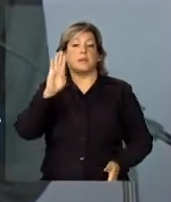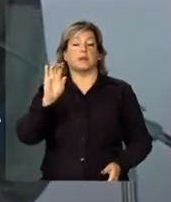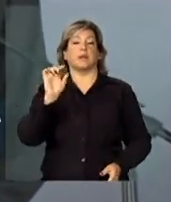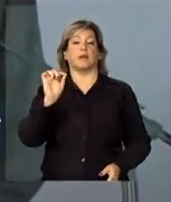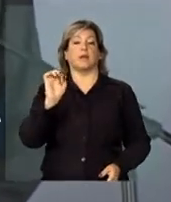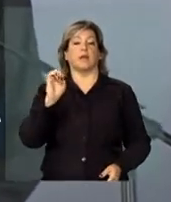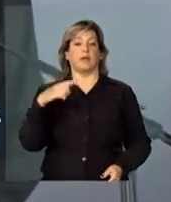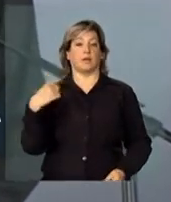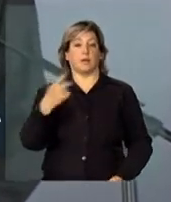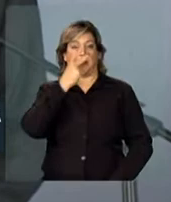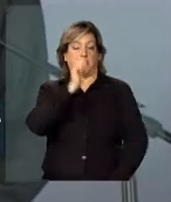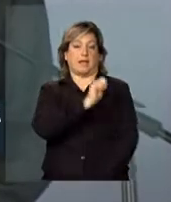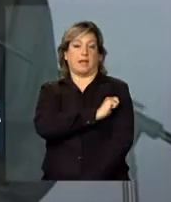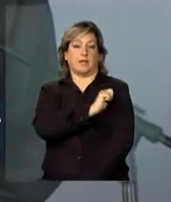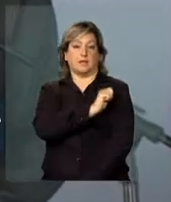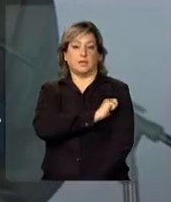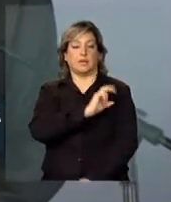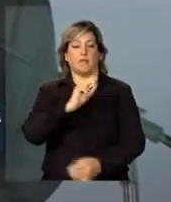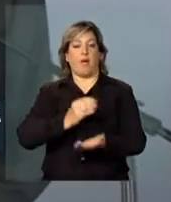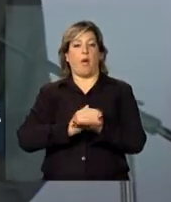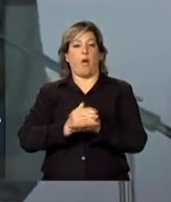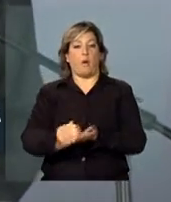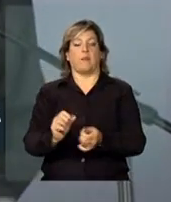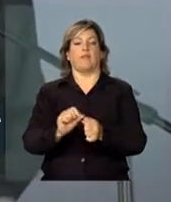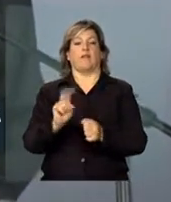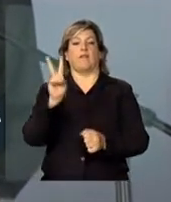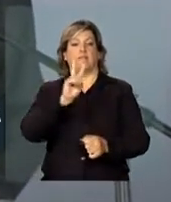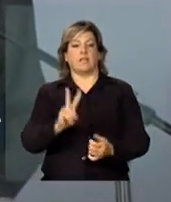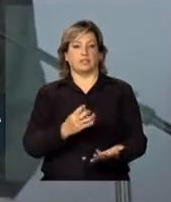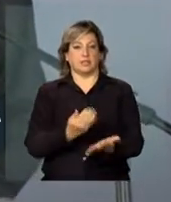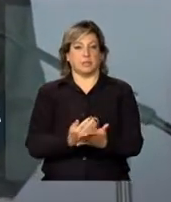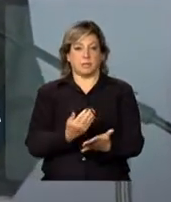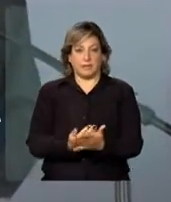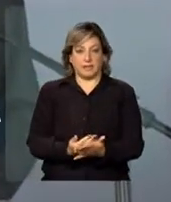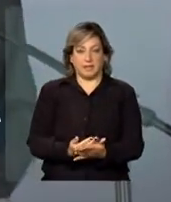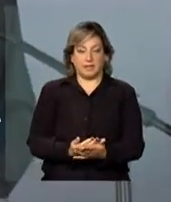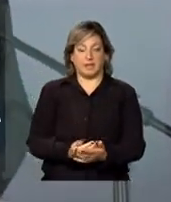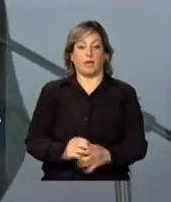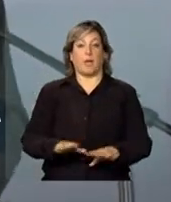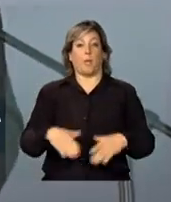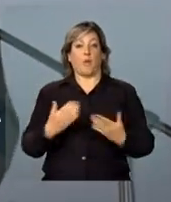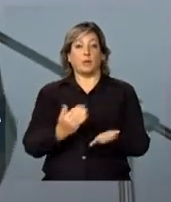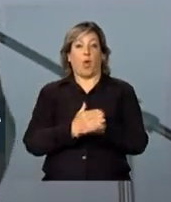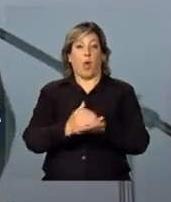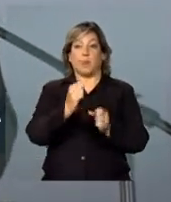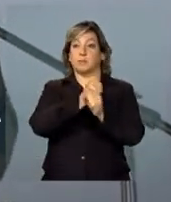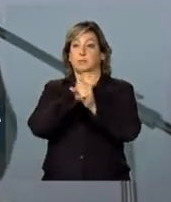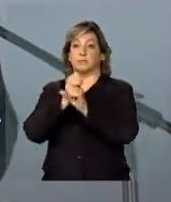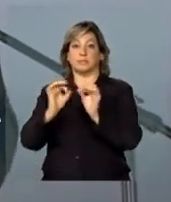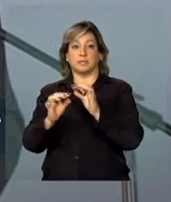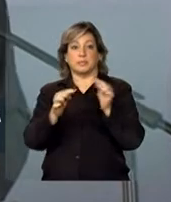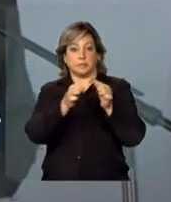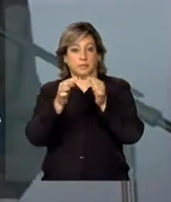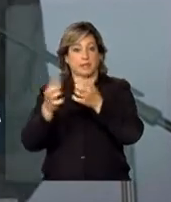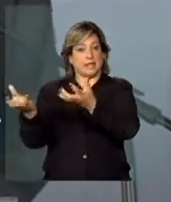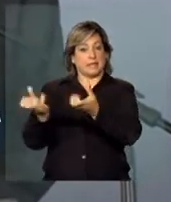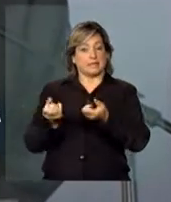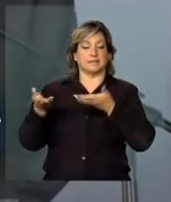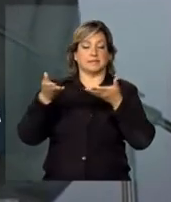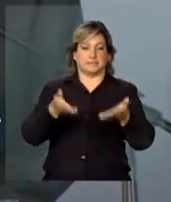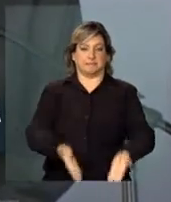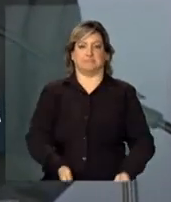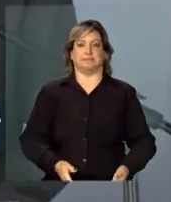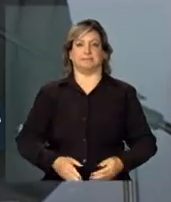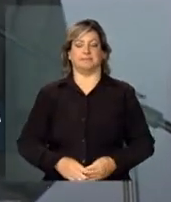que são os alunos que vão começar a fazer o vestibular assim que as instalações estiverem adequadas para recebê-los.